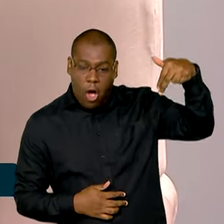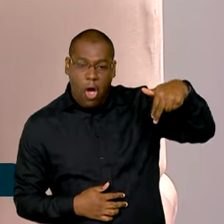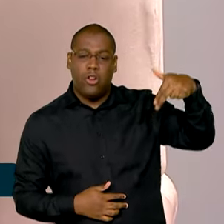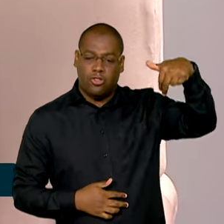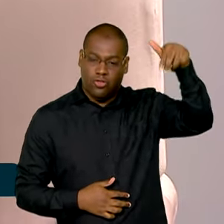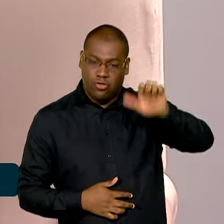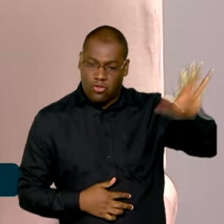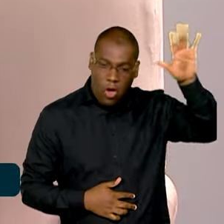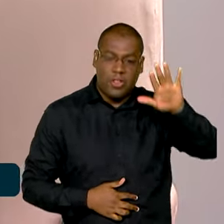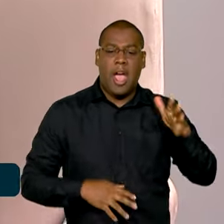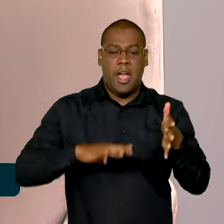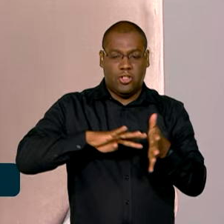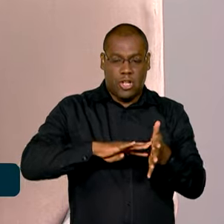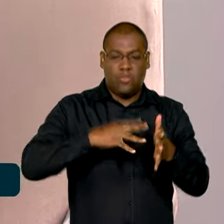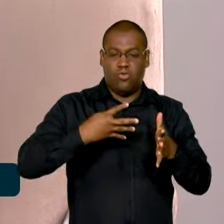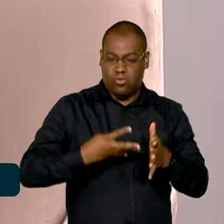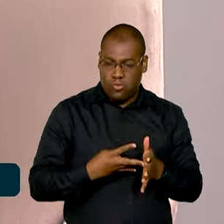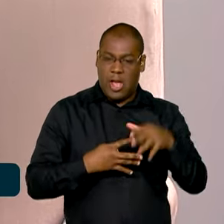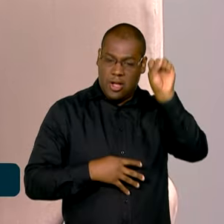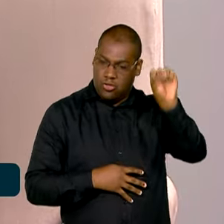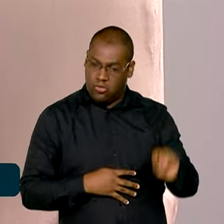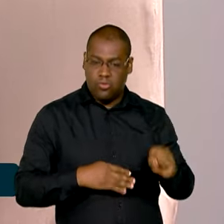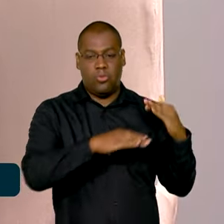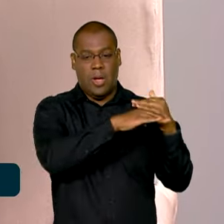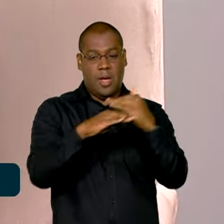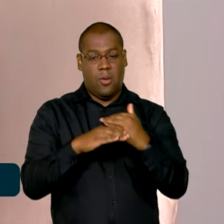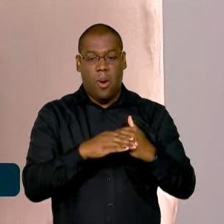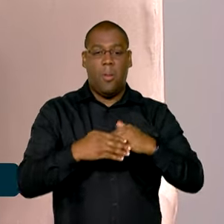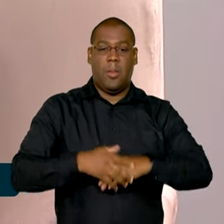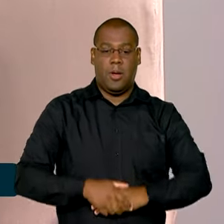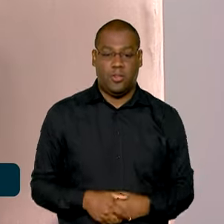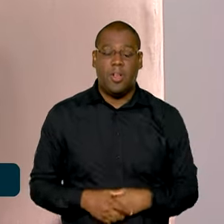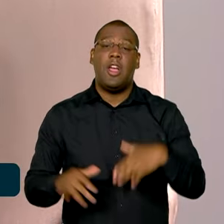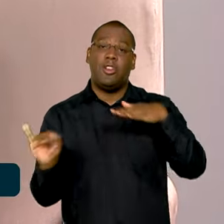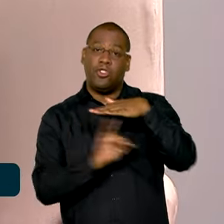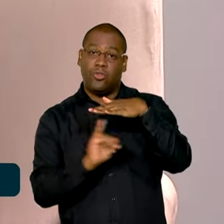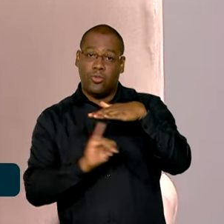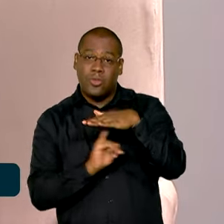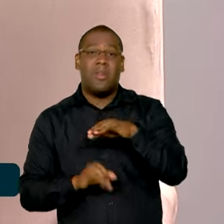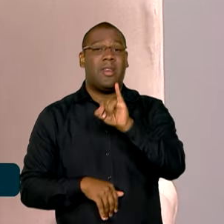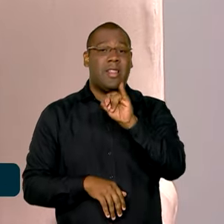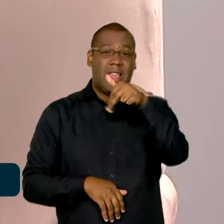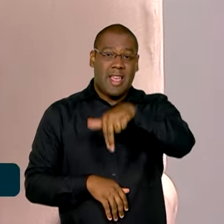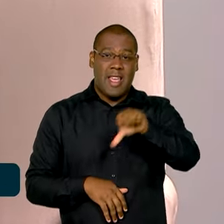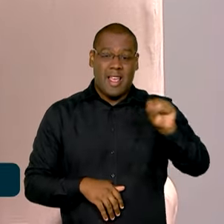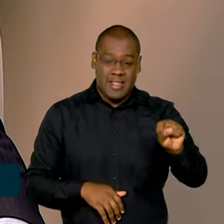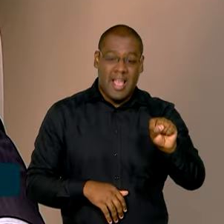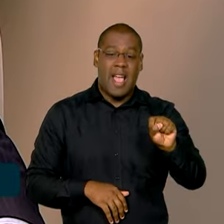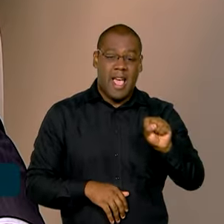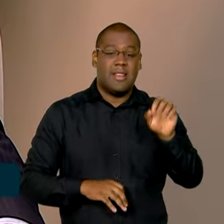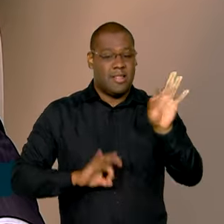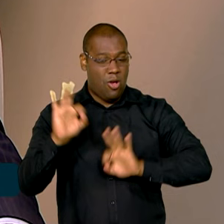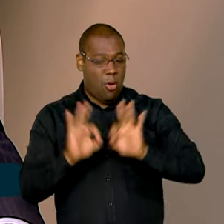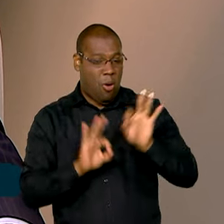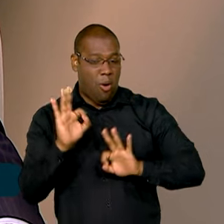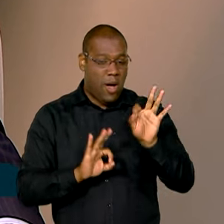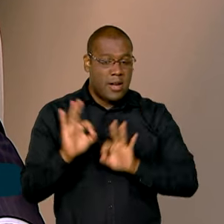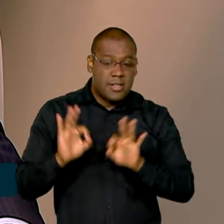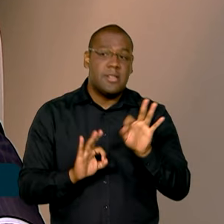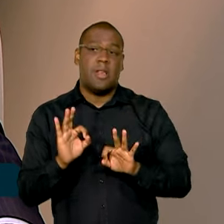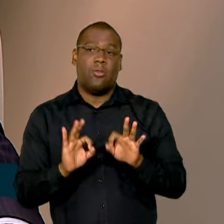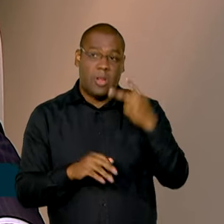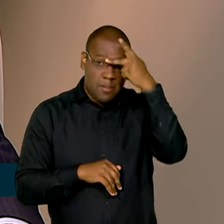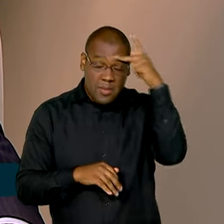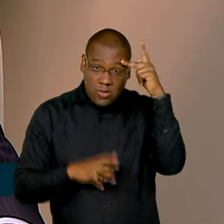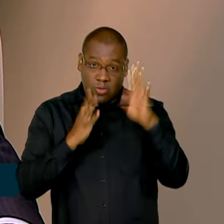intenção é chegar aí em um prazo de 30 dias, né? Então, o órgão vem caminhando para atingir essa meta, né? Exato. Embora não seja o prazo legal,